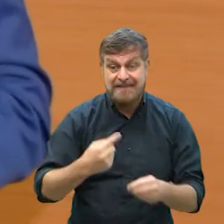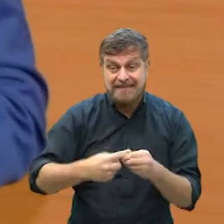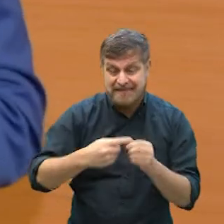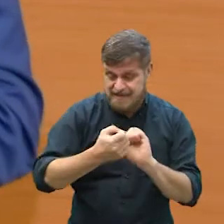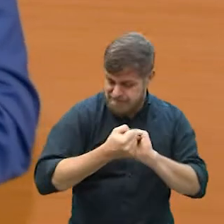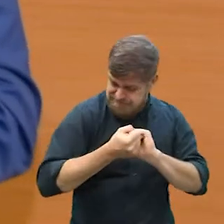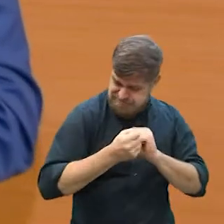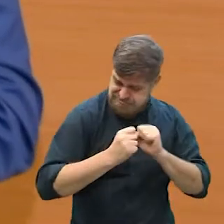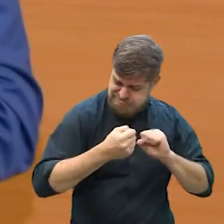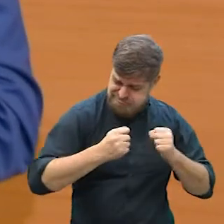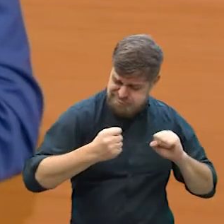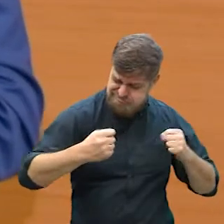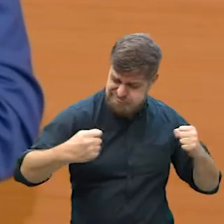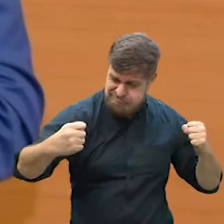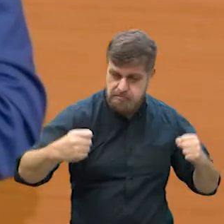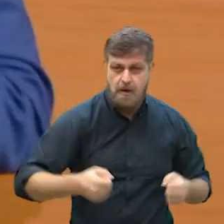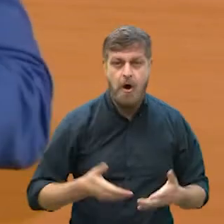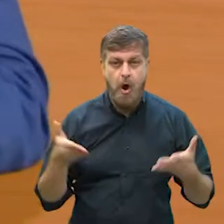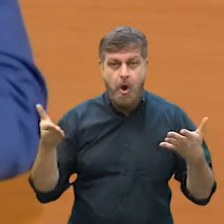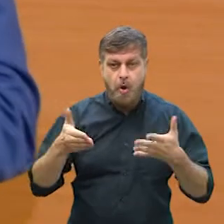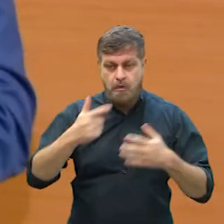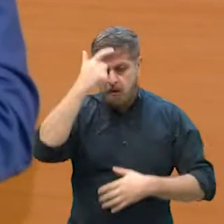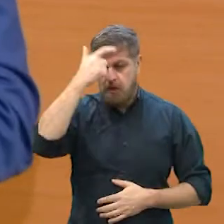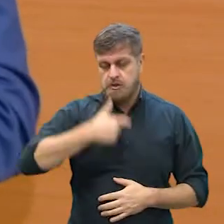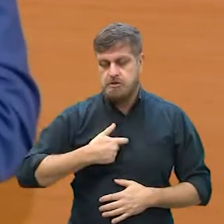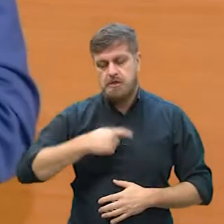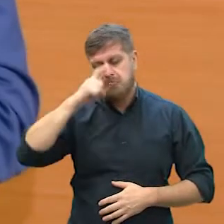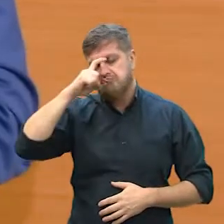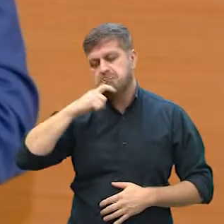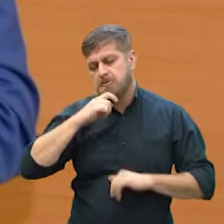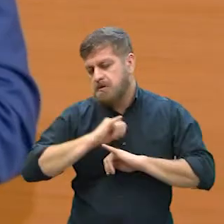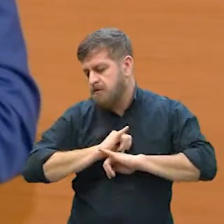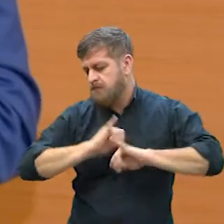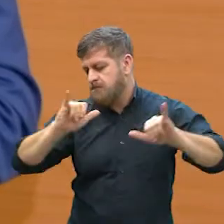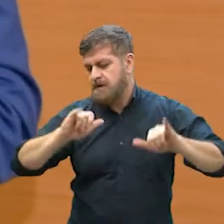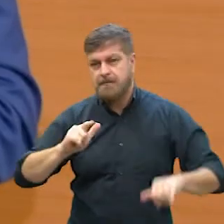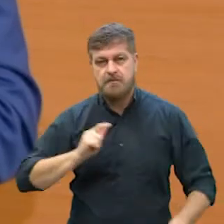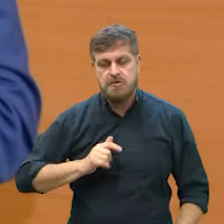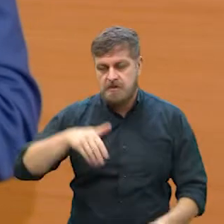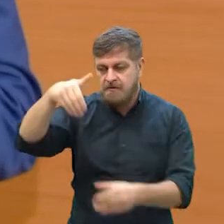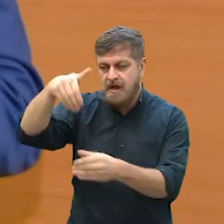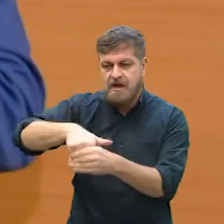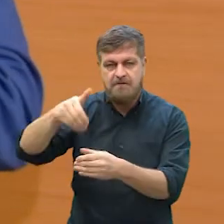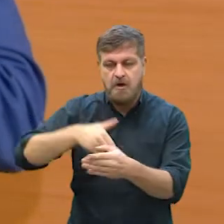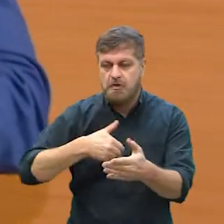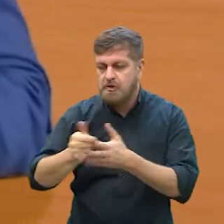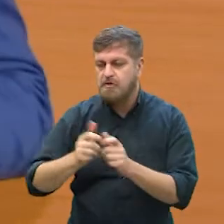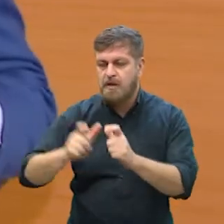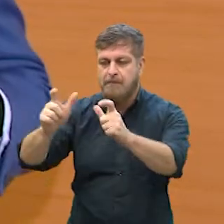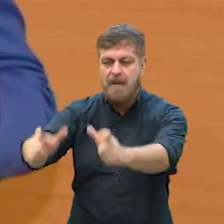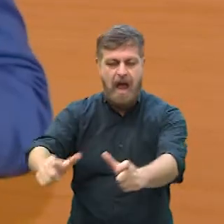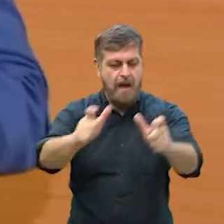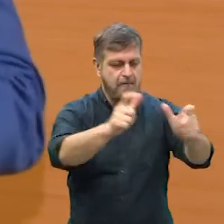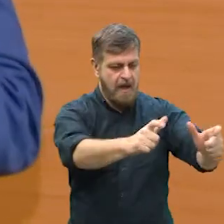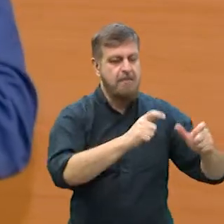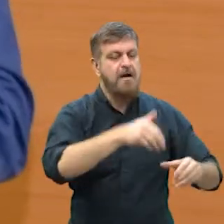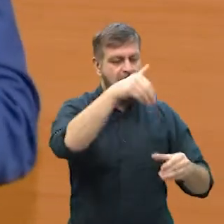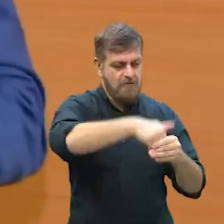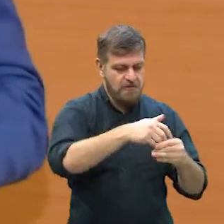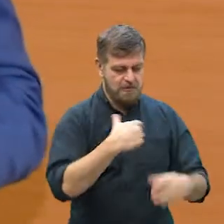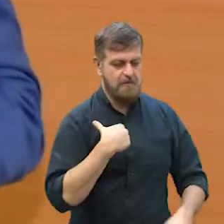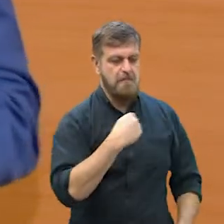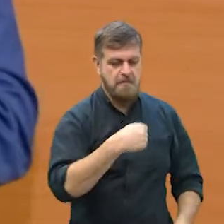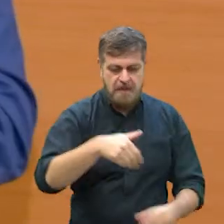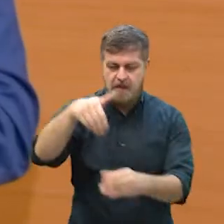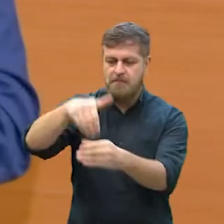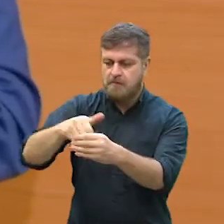gigantesca e hoje eu posso dizer com tranquilidade que eu tive votos nos quatro quantos das cidades, em todas